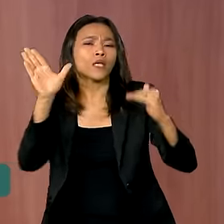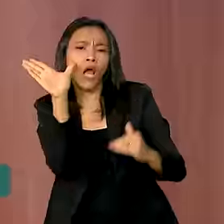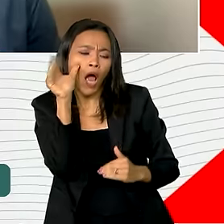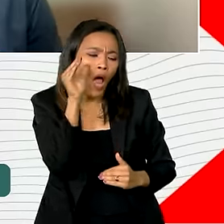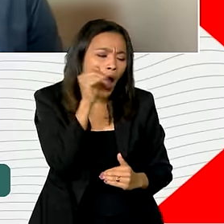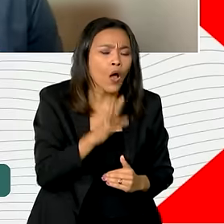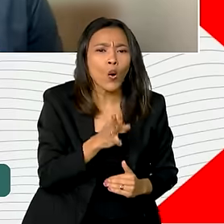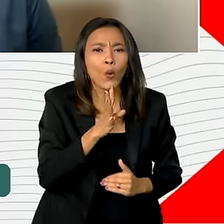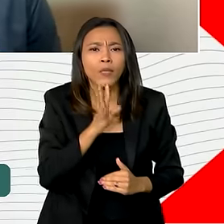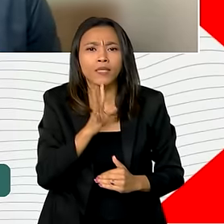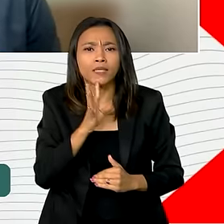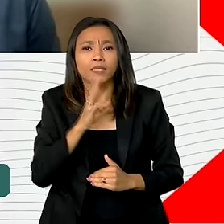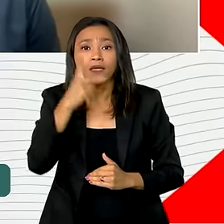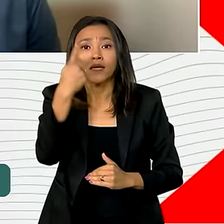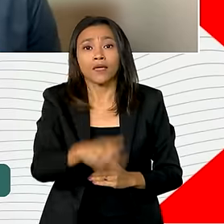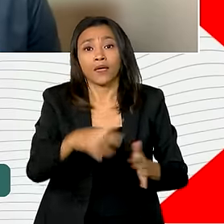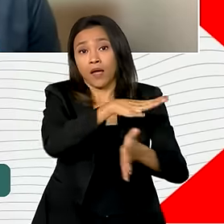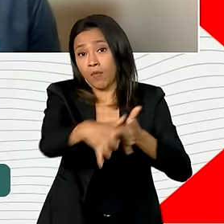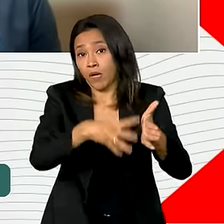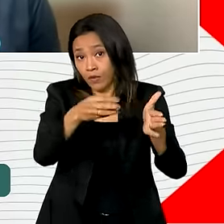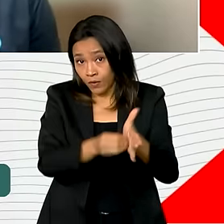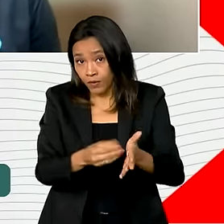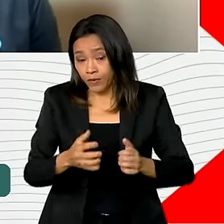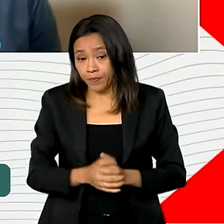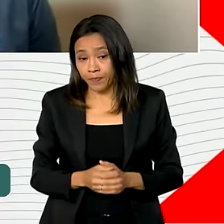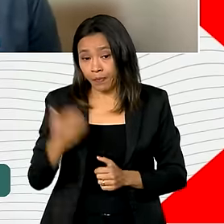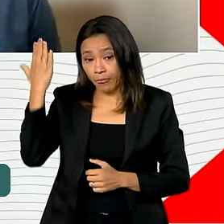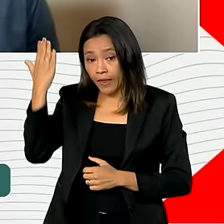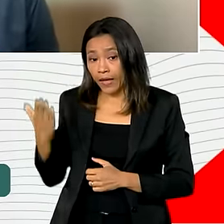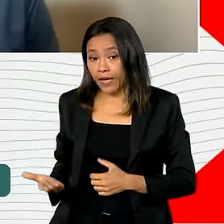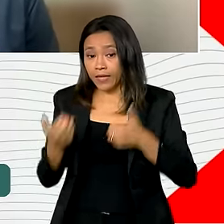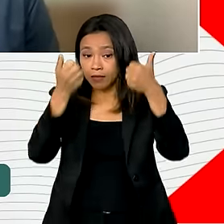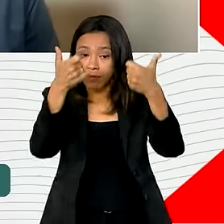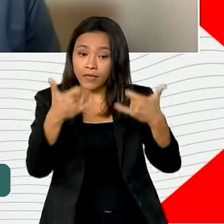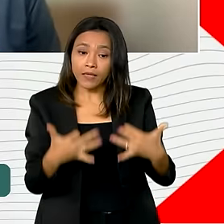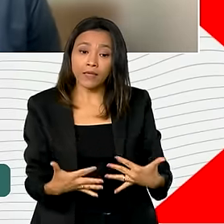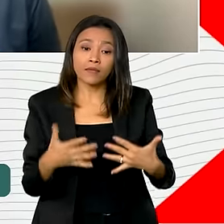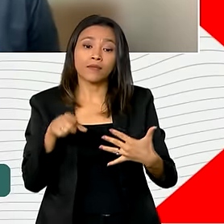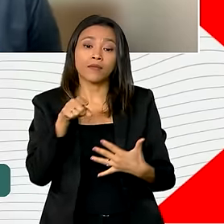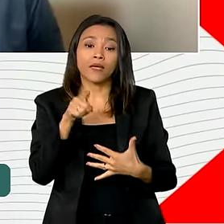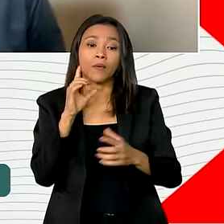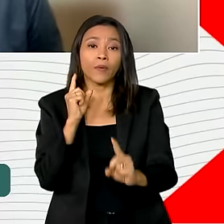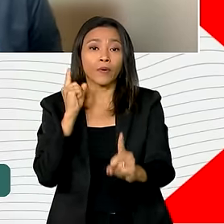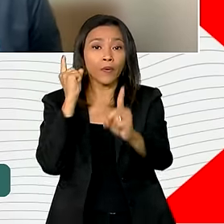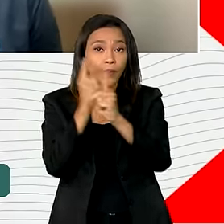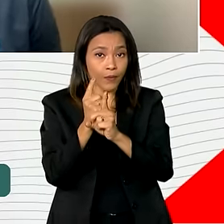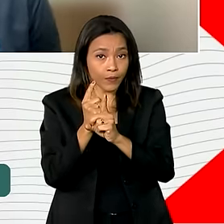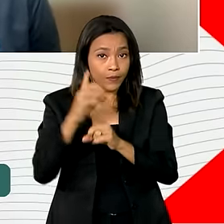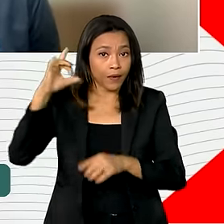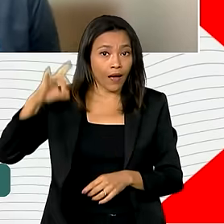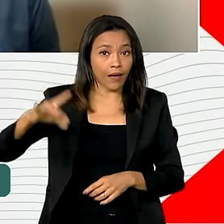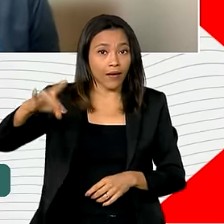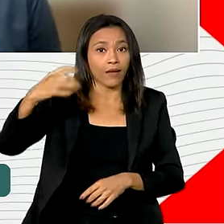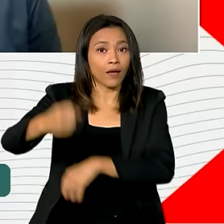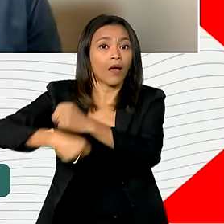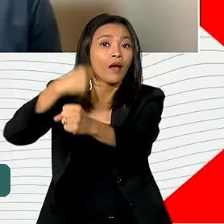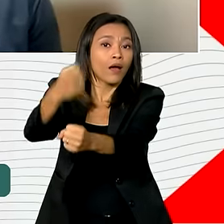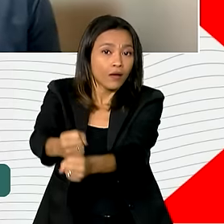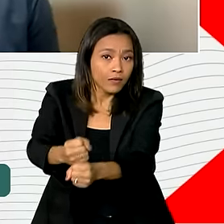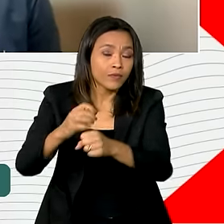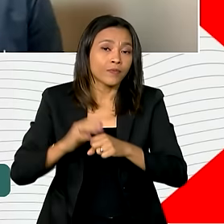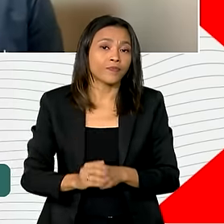perto. A COP é uma conferência anual e muito importante e a